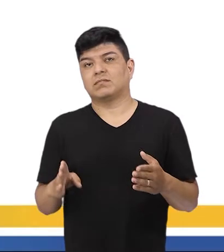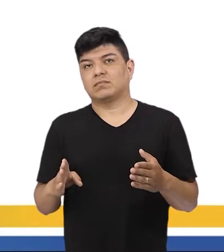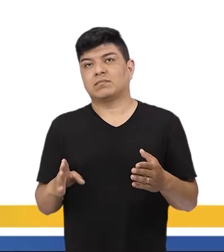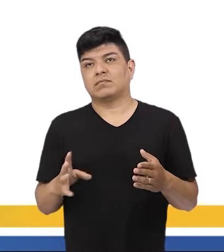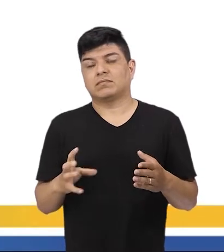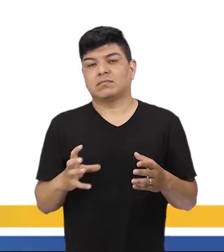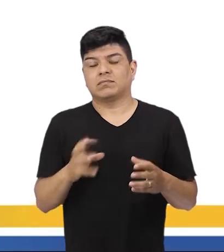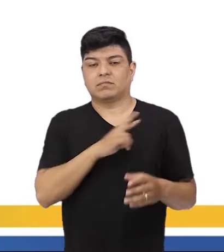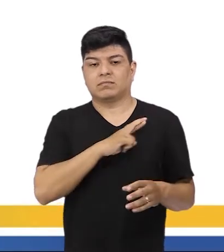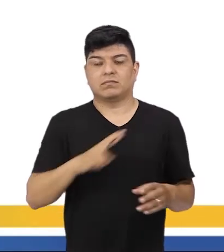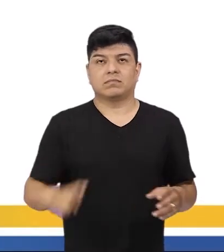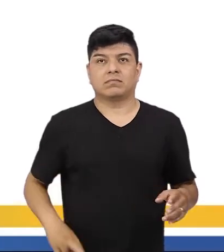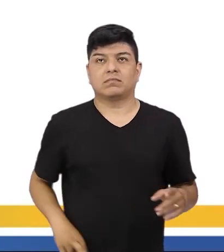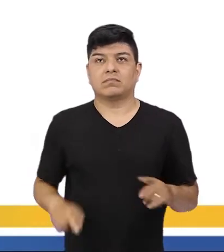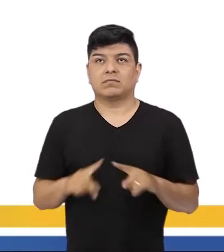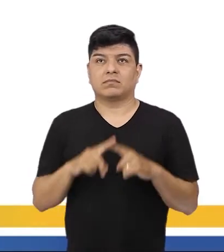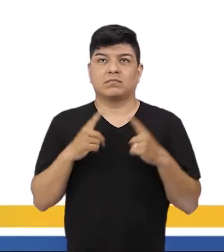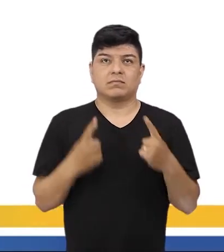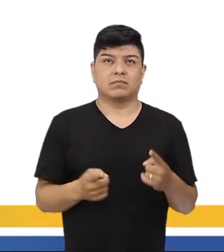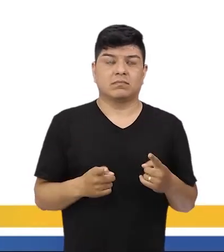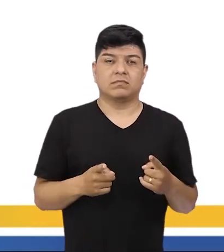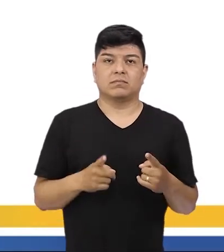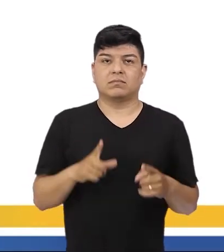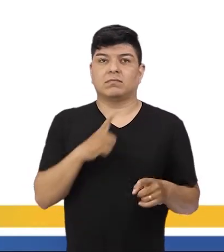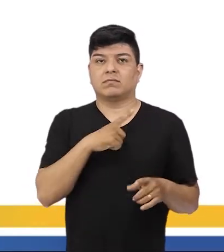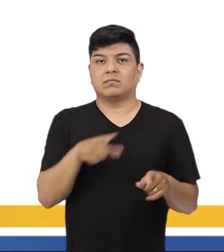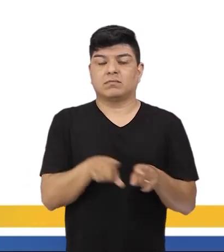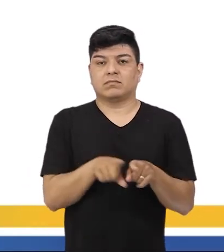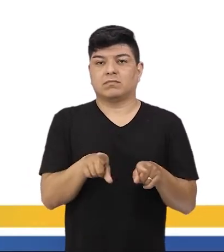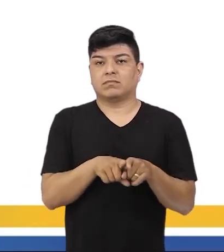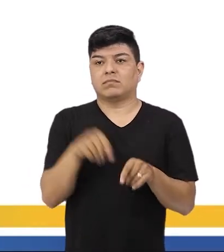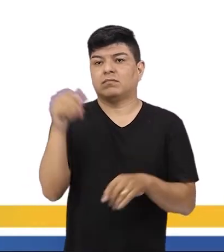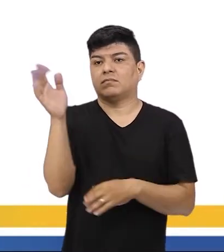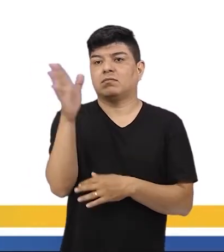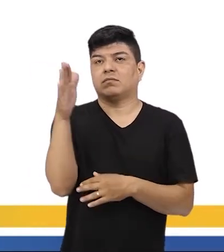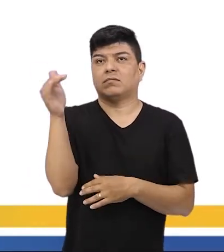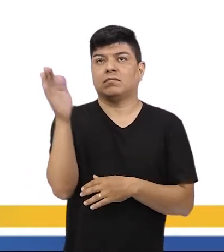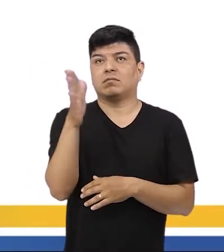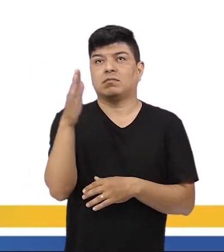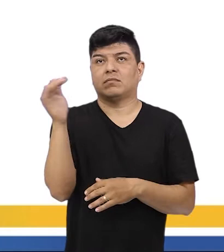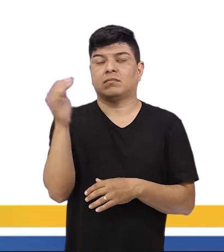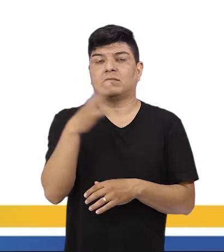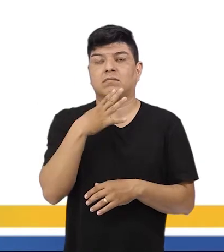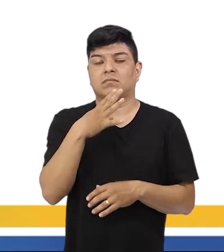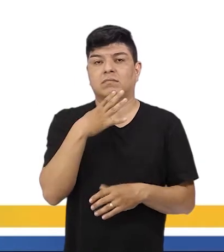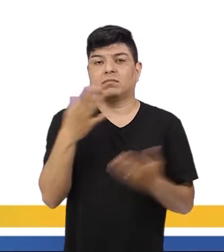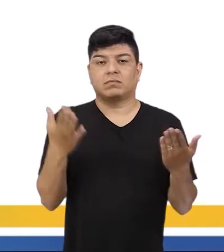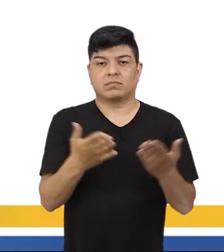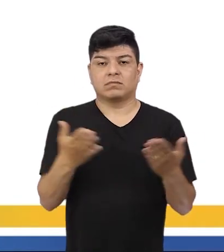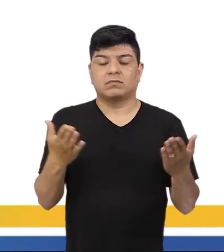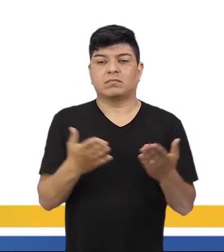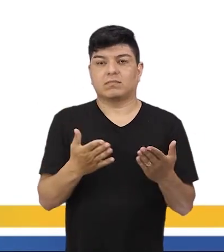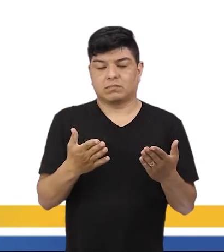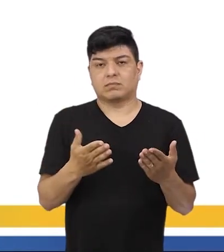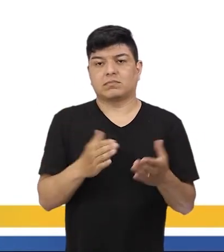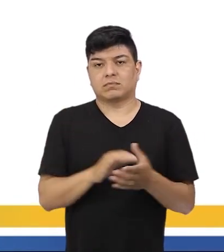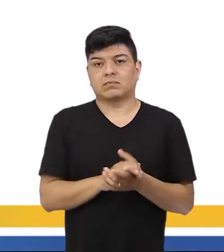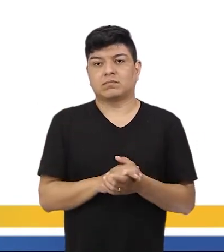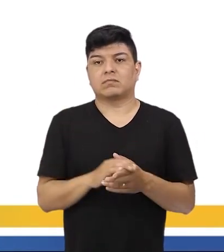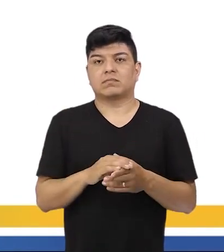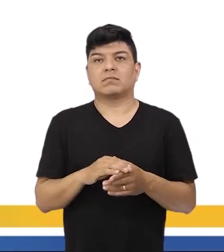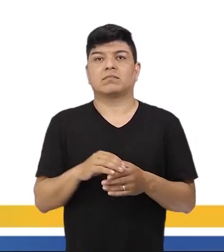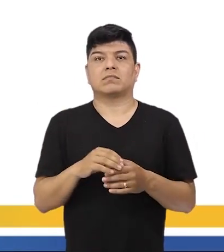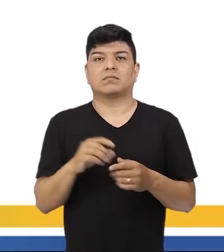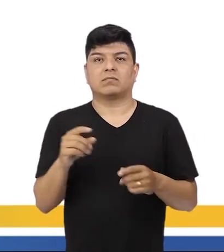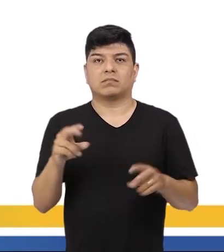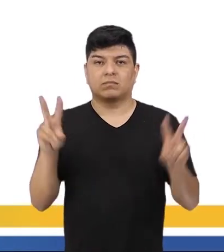Dessa República, mas depois a gente tem, então, essa bandeira, que é o que a gente conhece hoje, né? Que vem com o lema